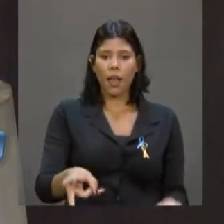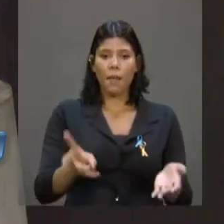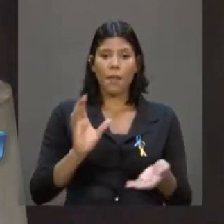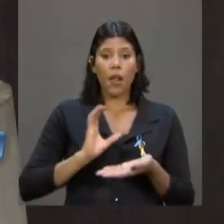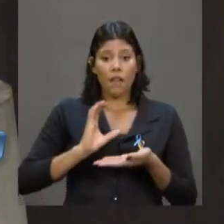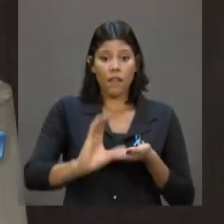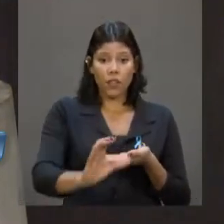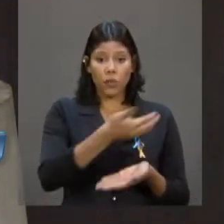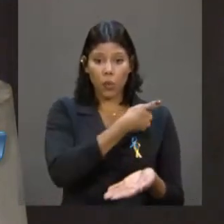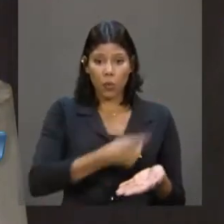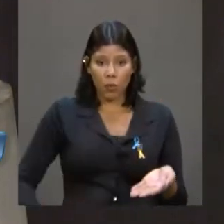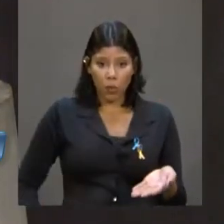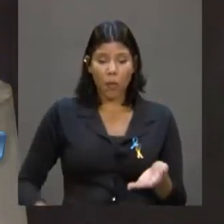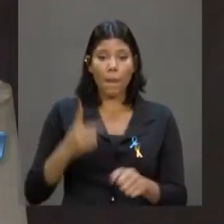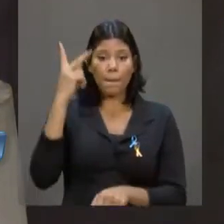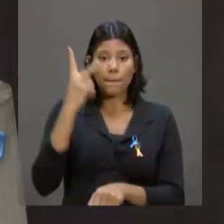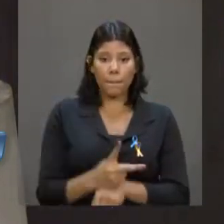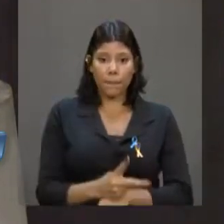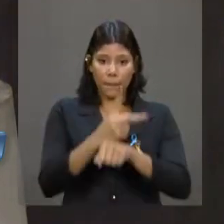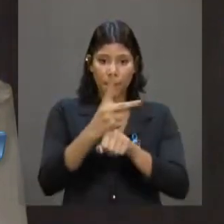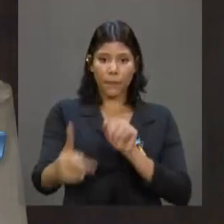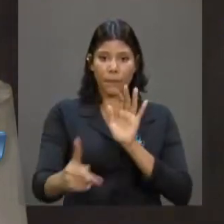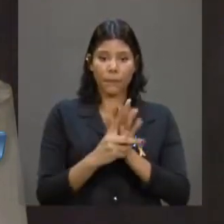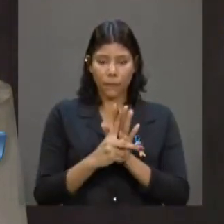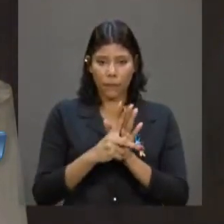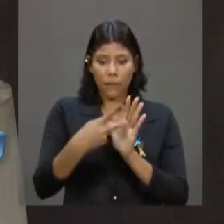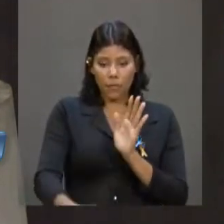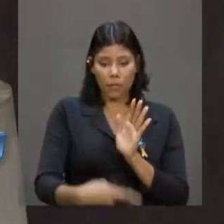investimento público, do patrimônio público, da integridade.